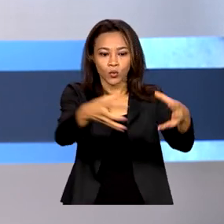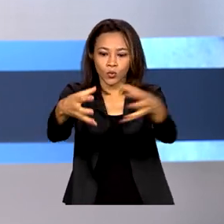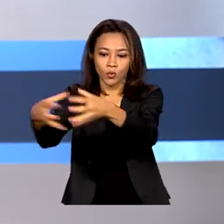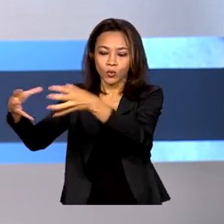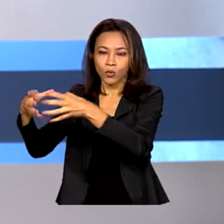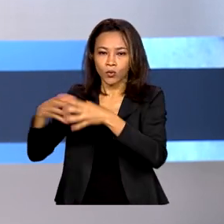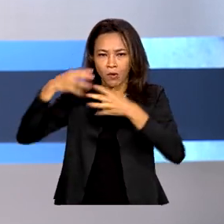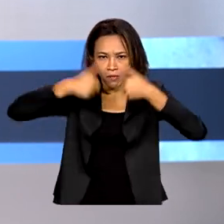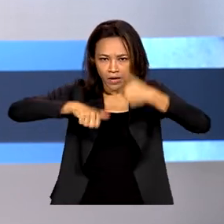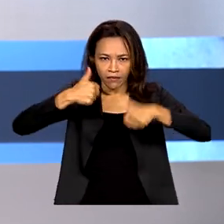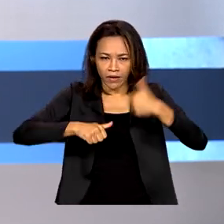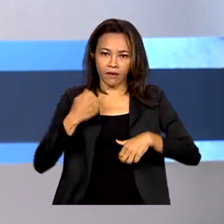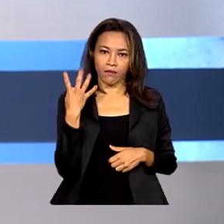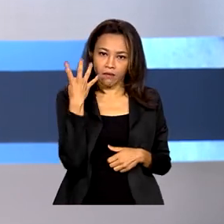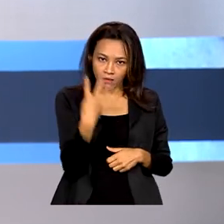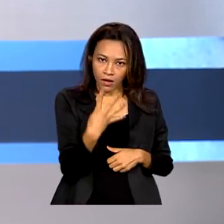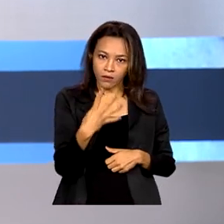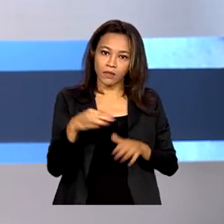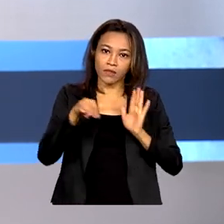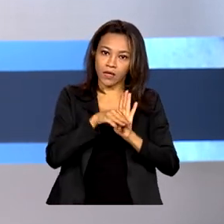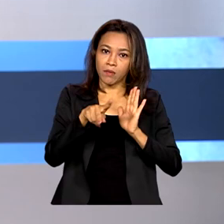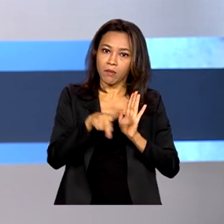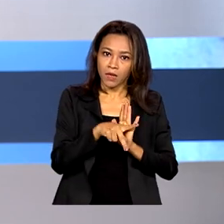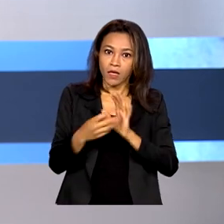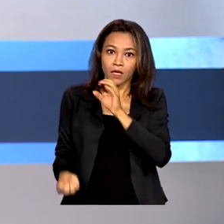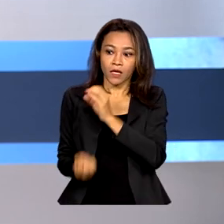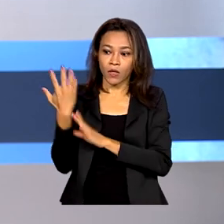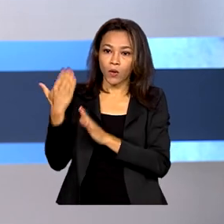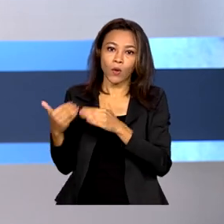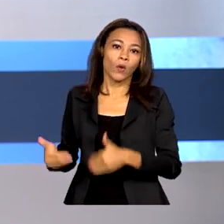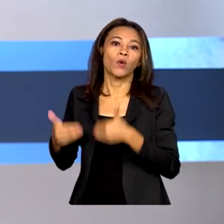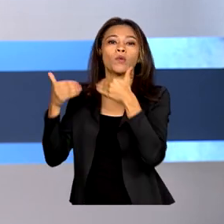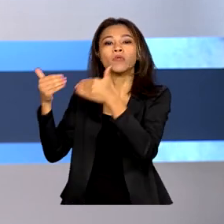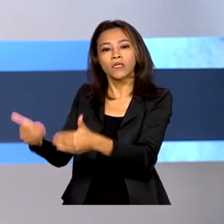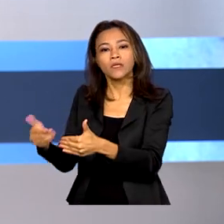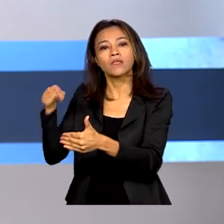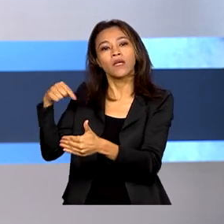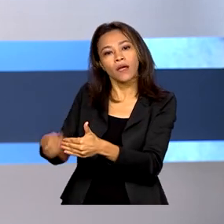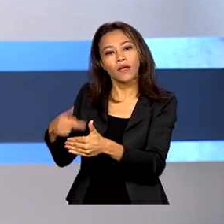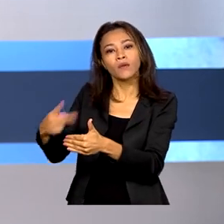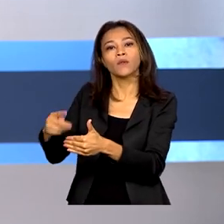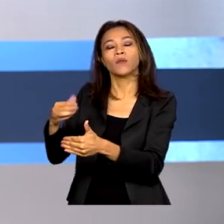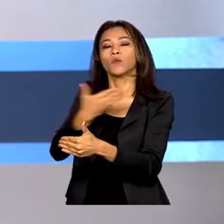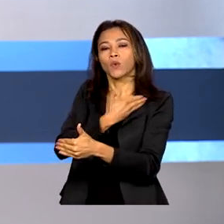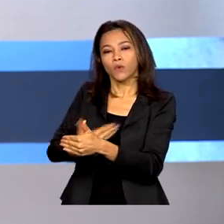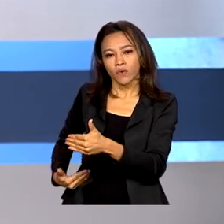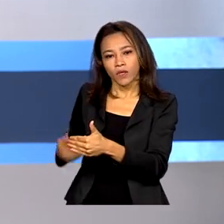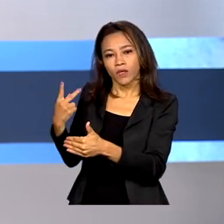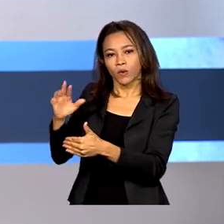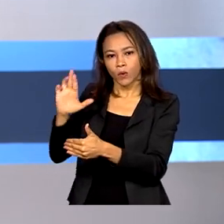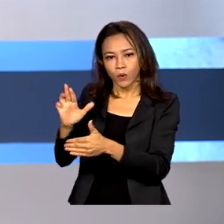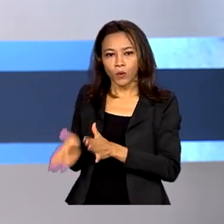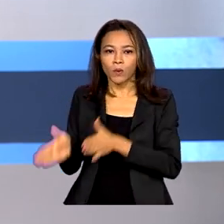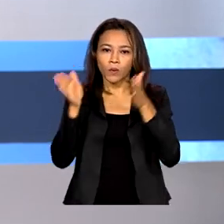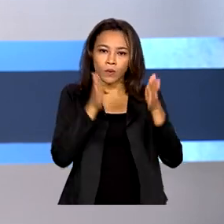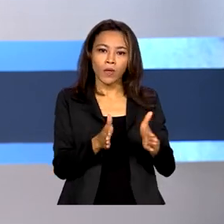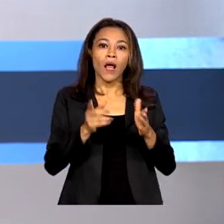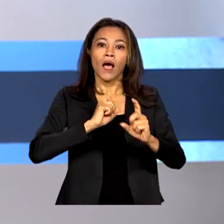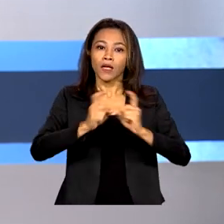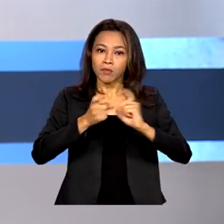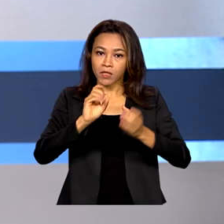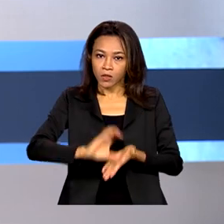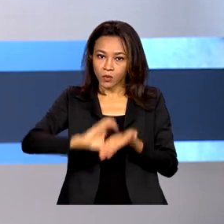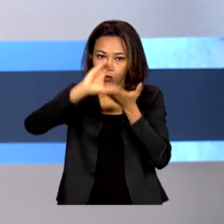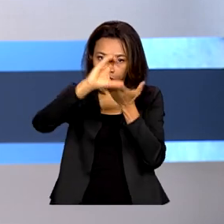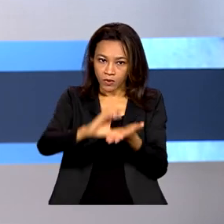dessas medidas provisórias. A que recriou ministérios no governo Lula, a de mudanças no Conselho de Administração de Recursos Fiscais,